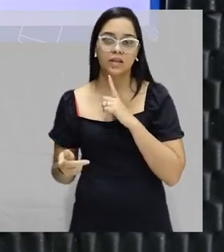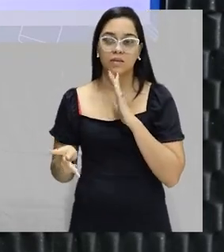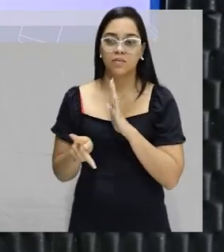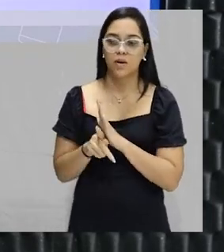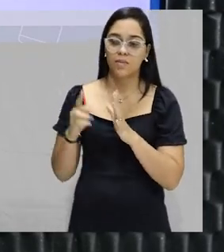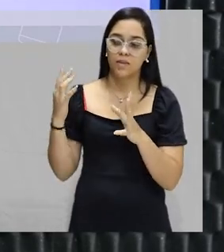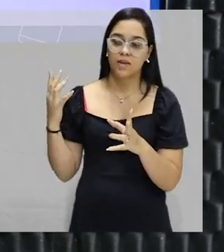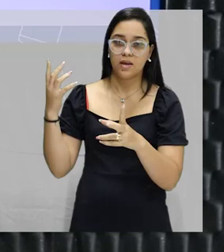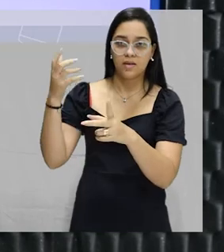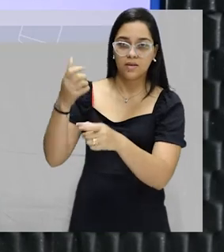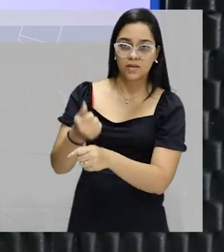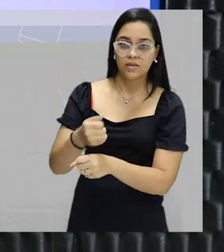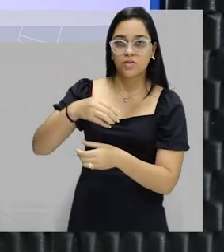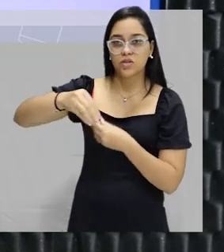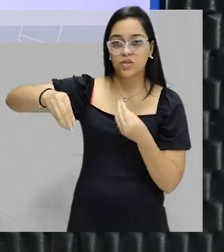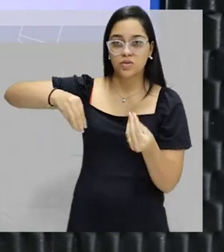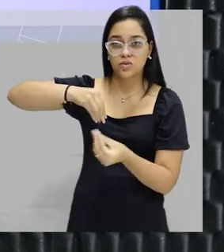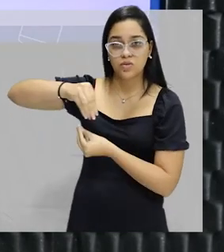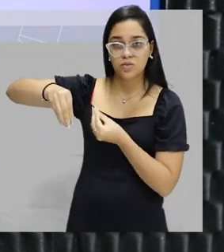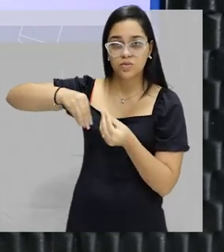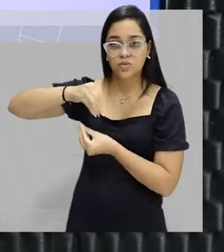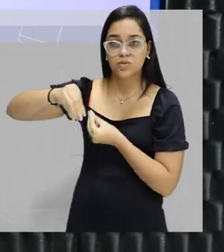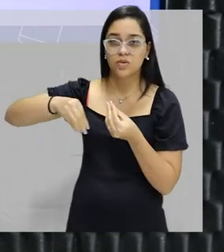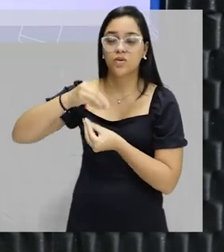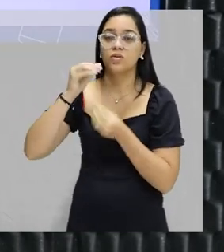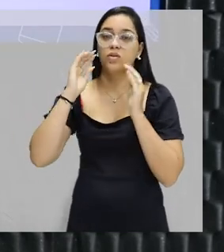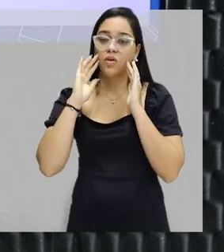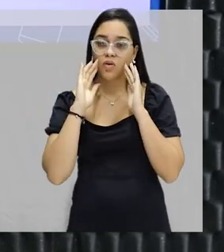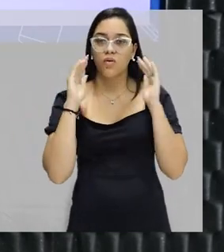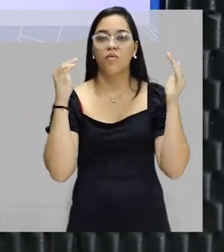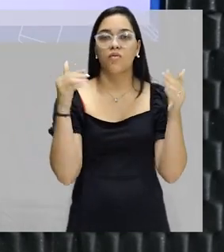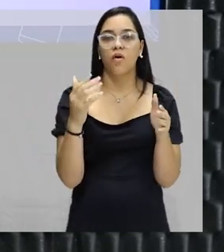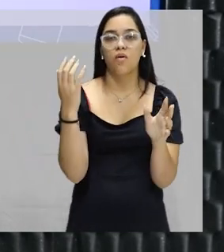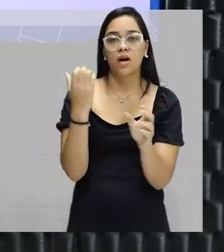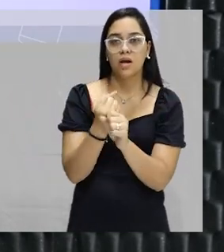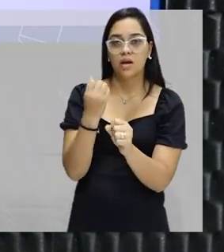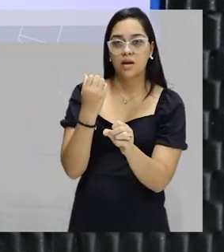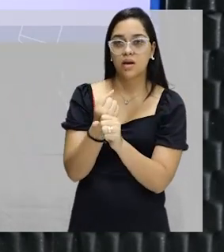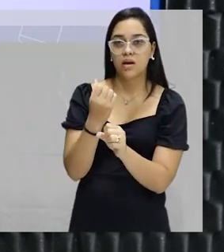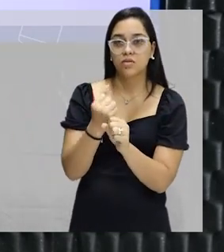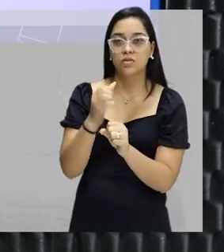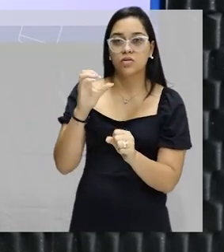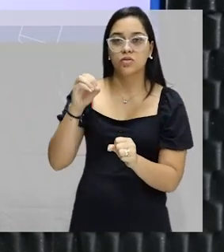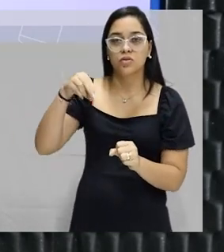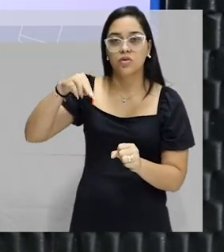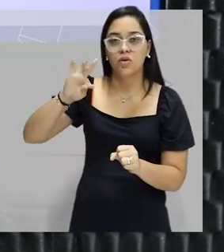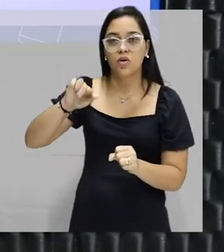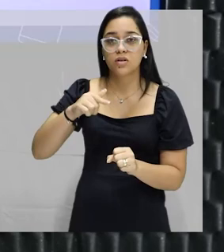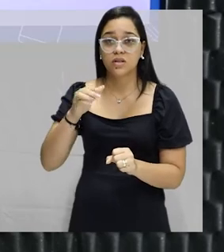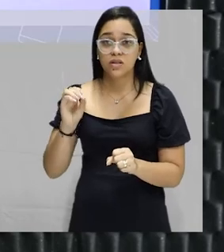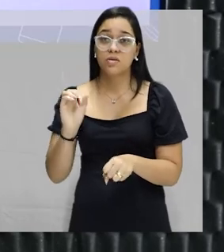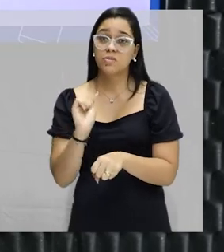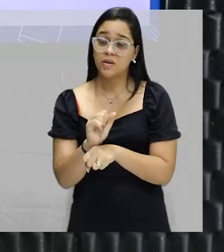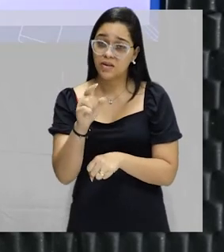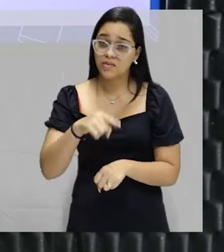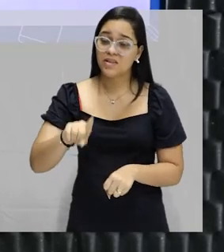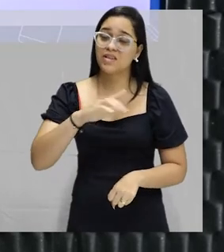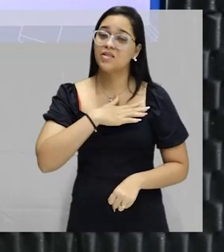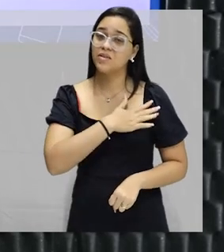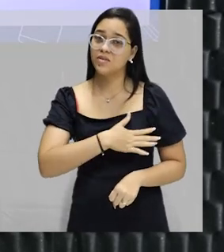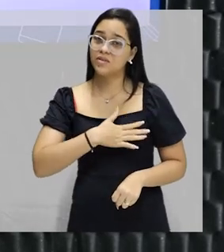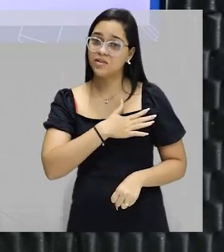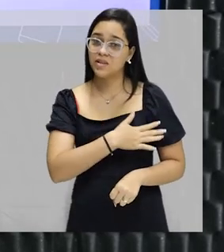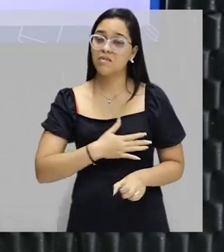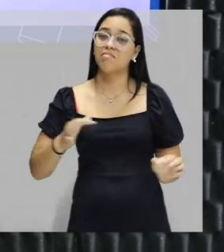revisão de soluções, especialmente cálculo de concentração. Espero que vocês tenham gostado.